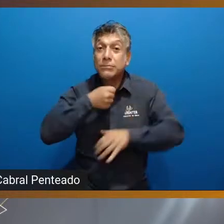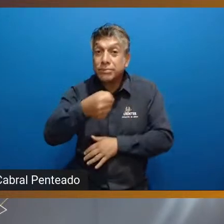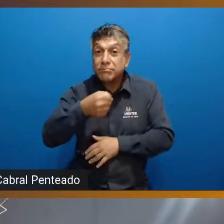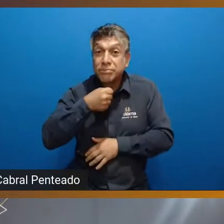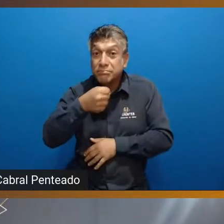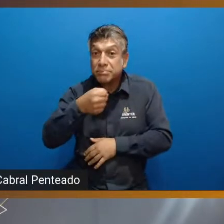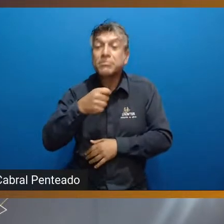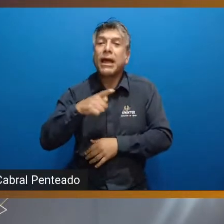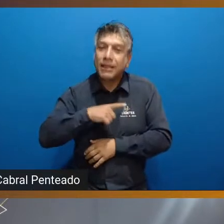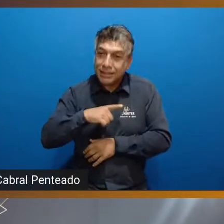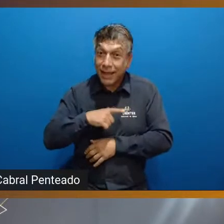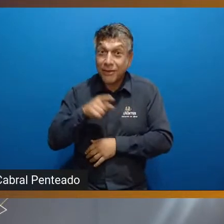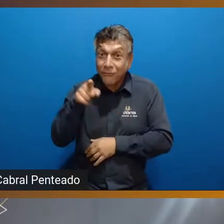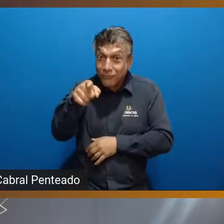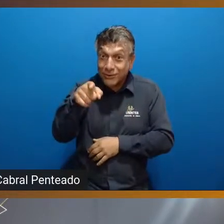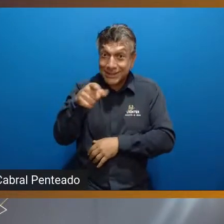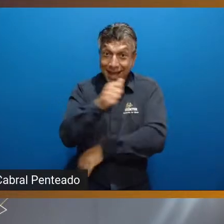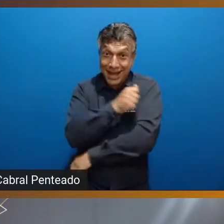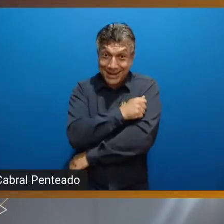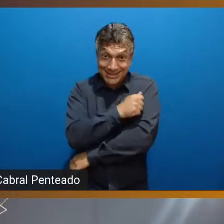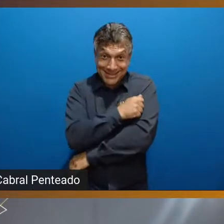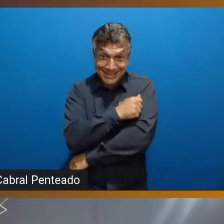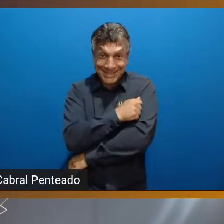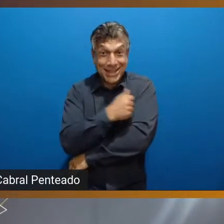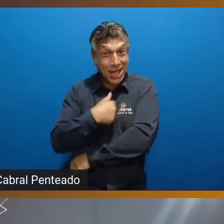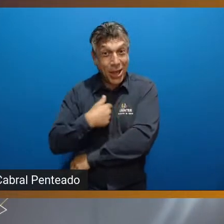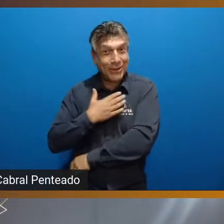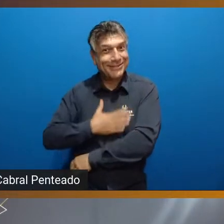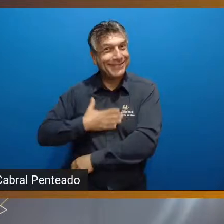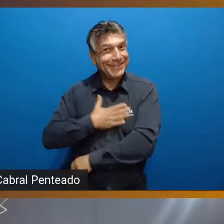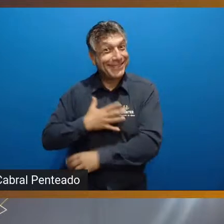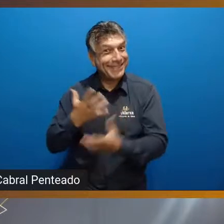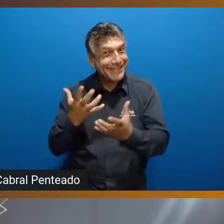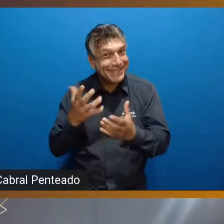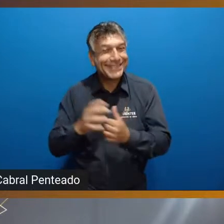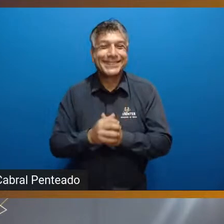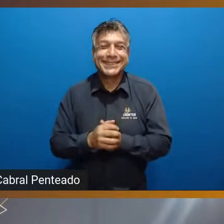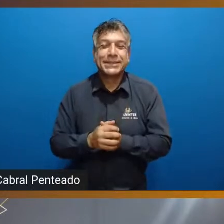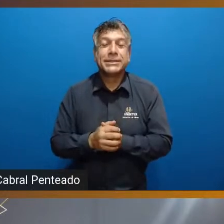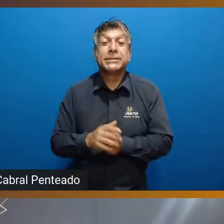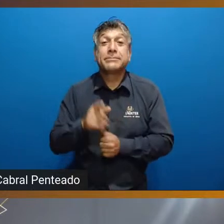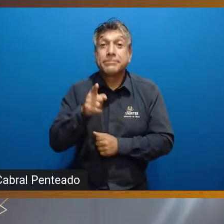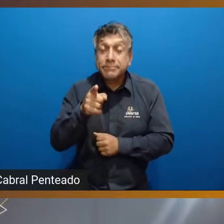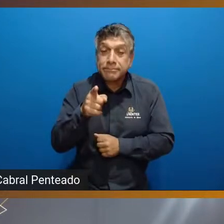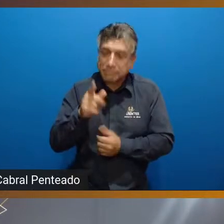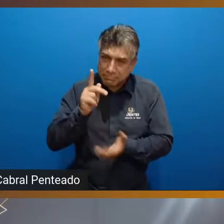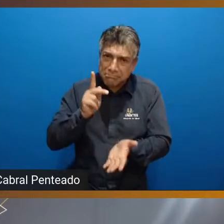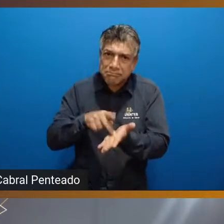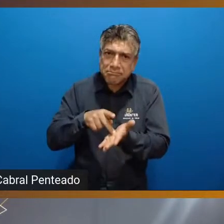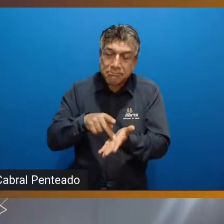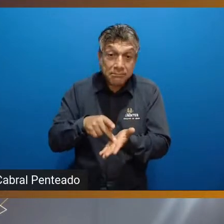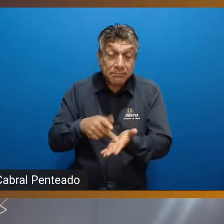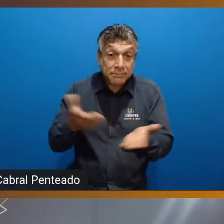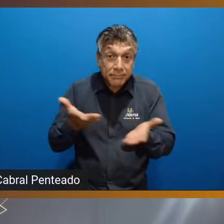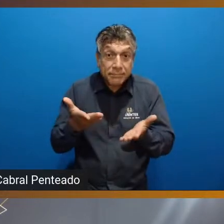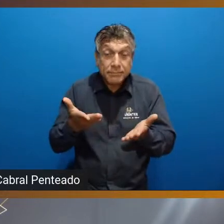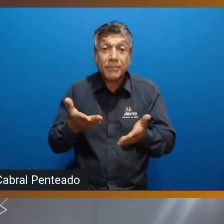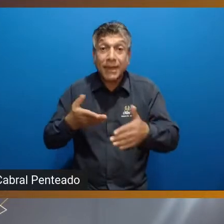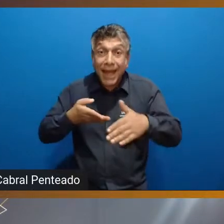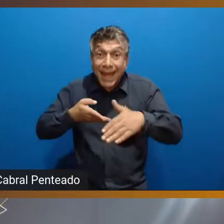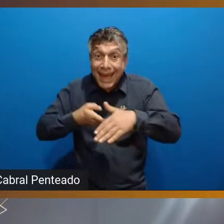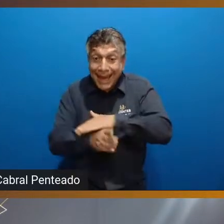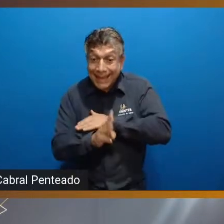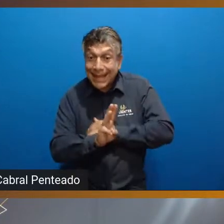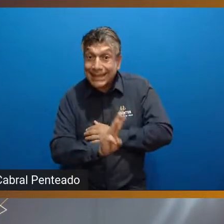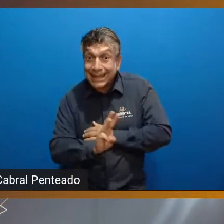vocês, alunos, que eu gostaria muito da participação de vocês, é que vocês realmente agora entrem no nosso site,